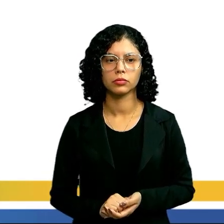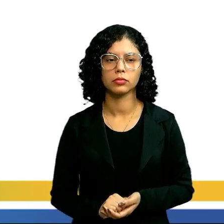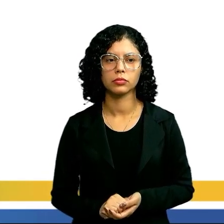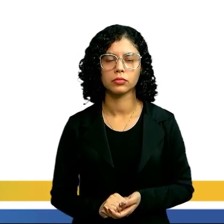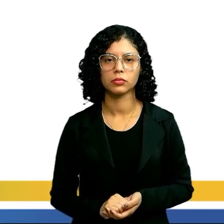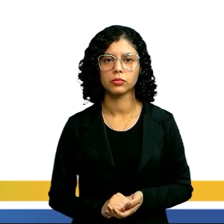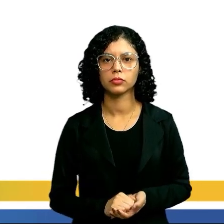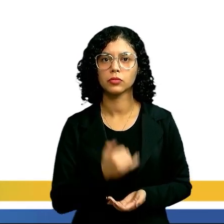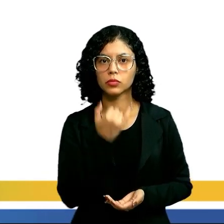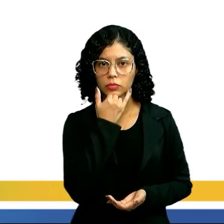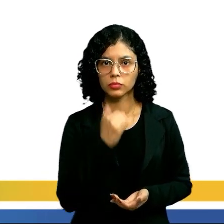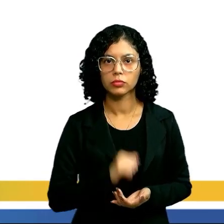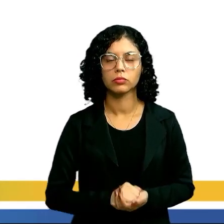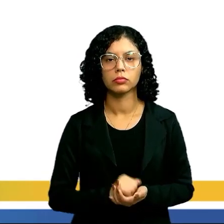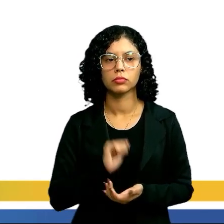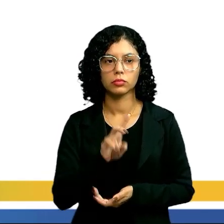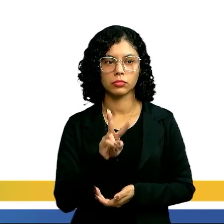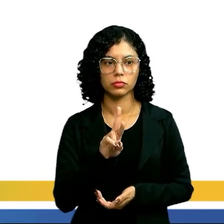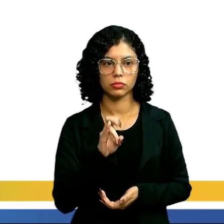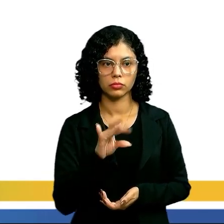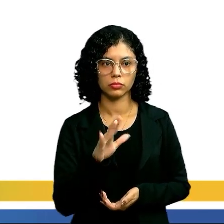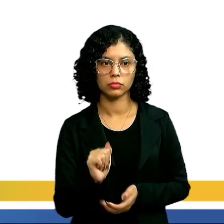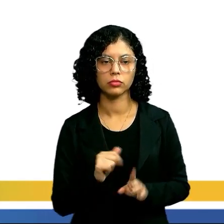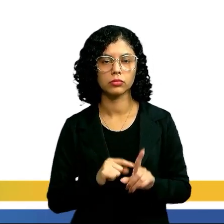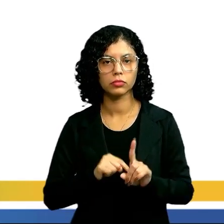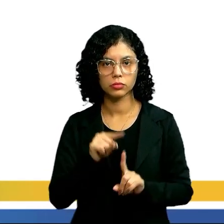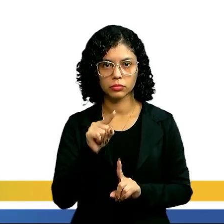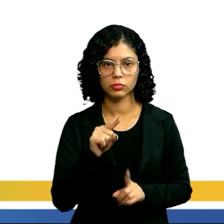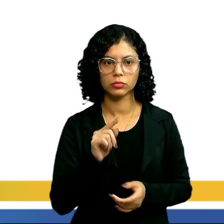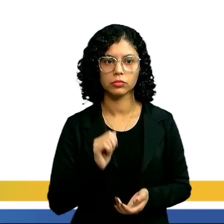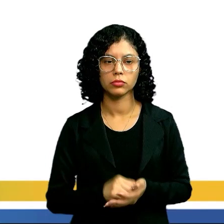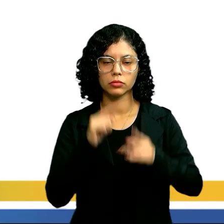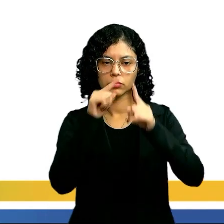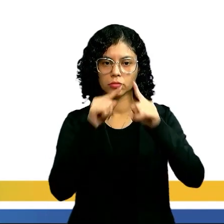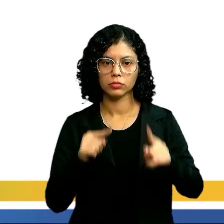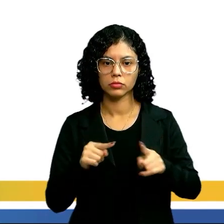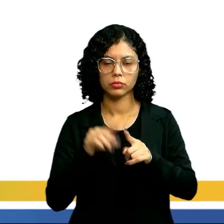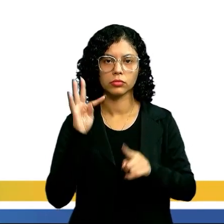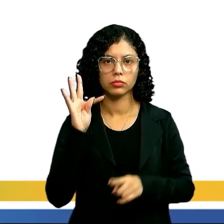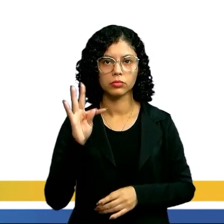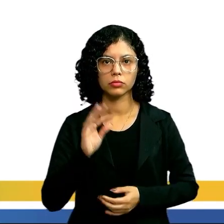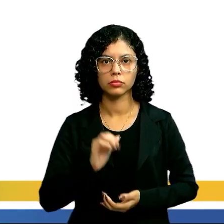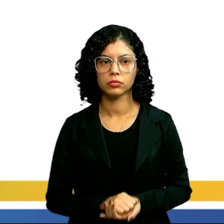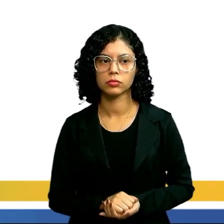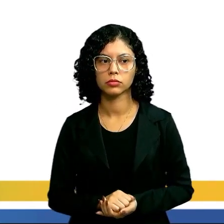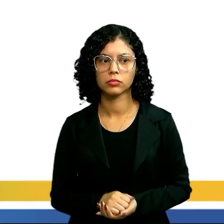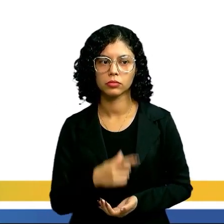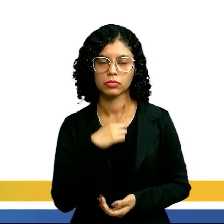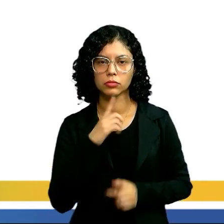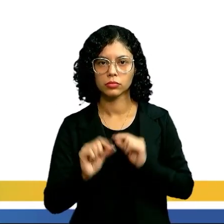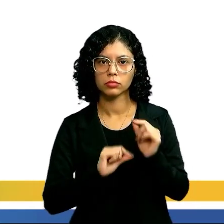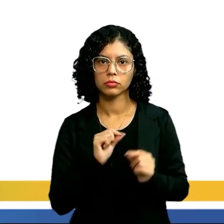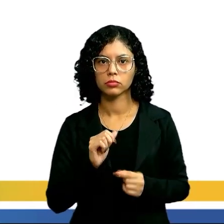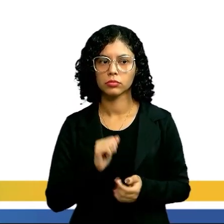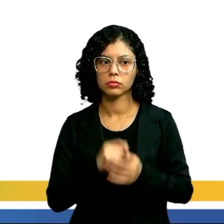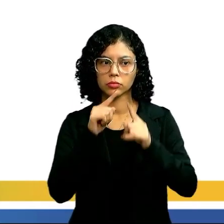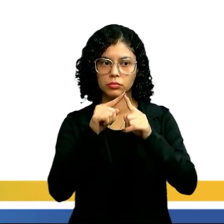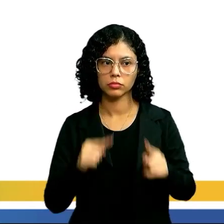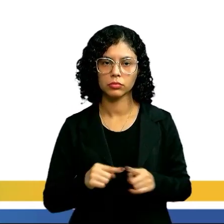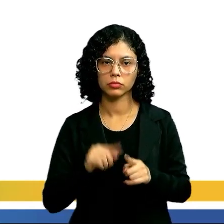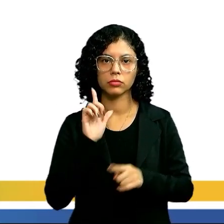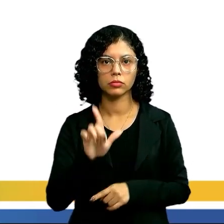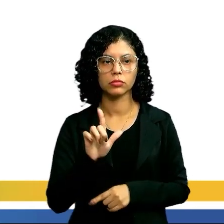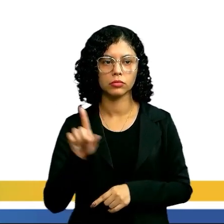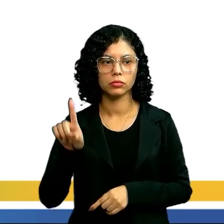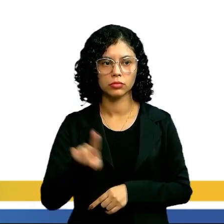E, desculpa, e a variação de temperatura ΔT. Temos ΔL